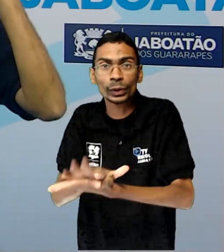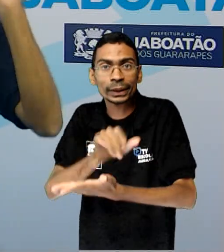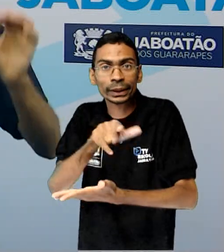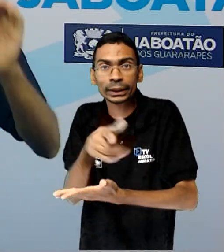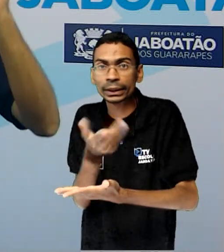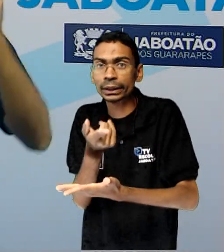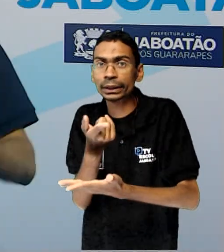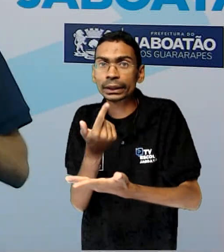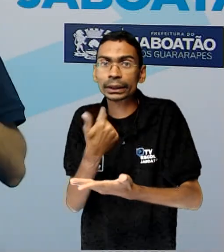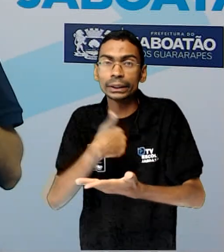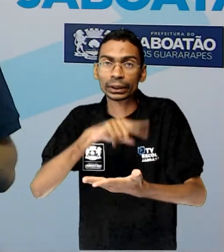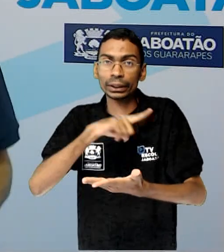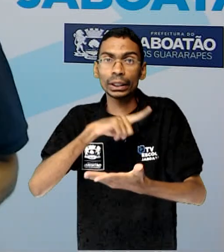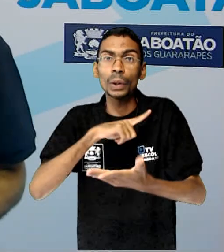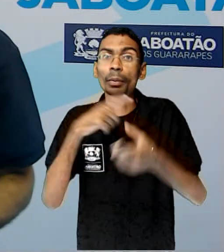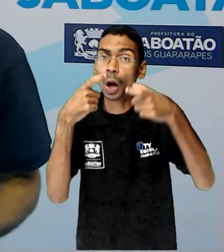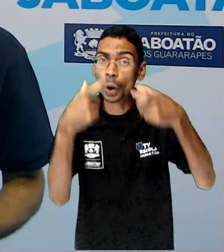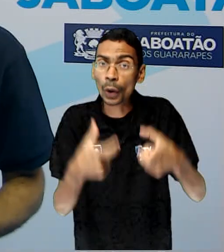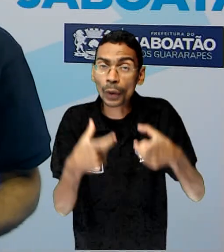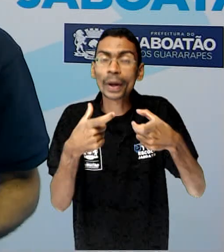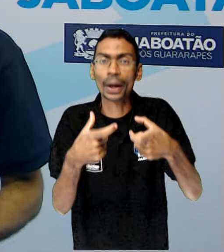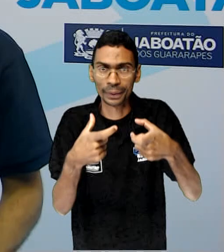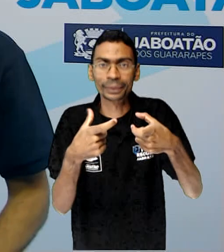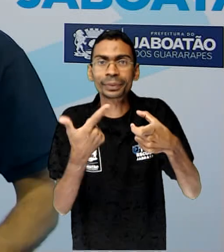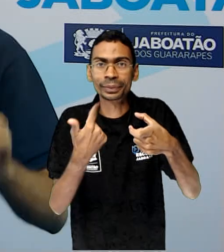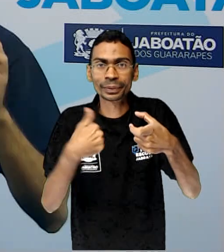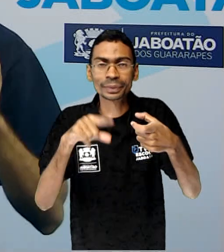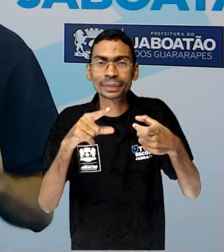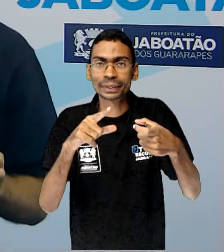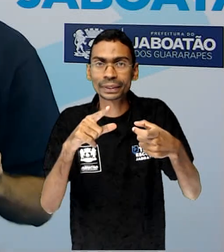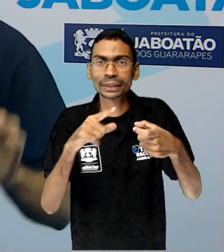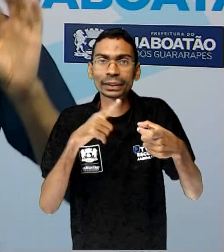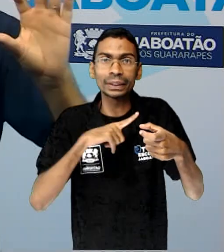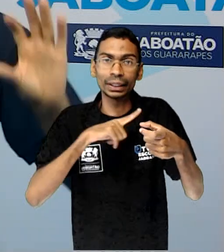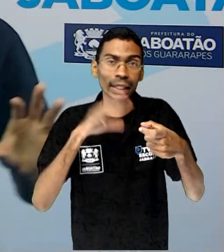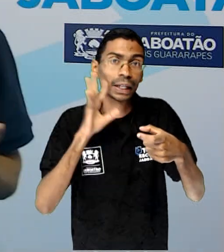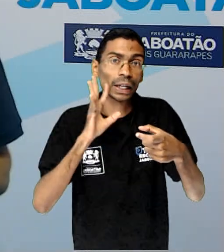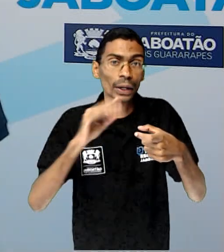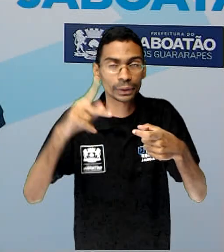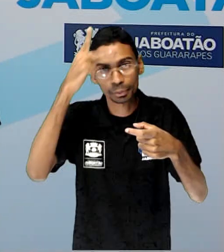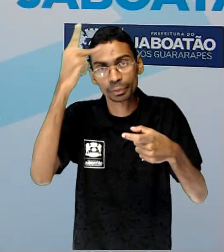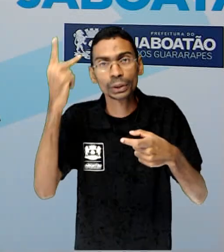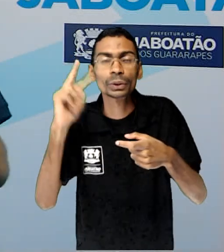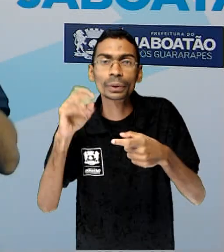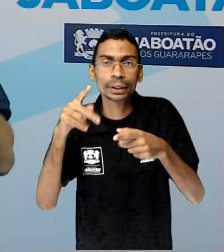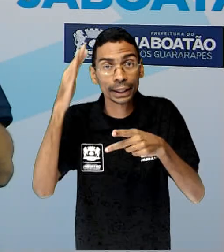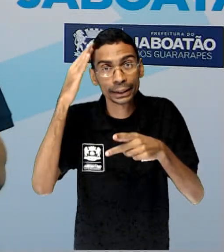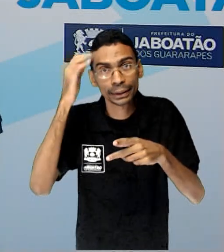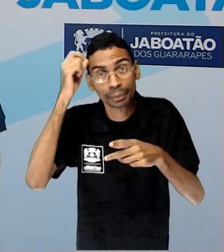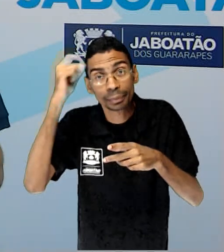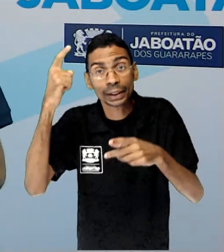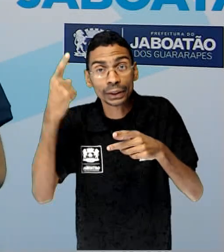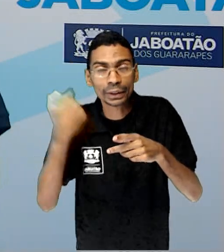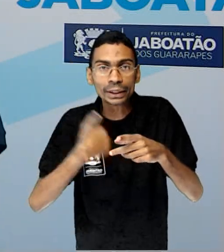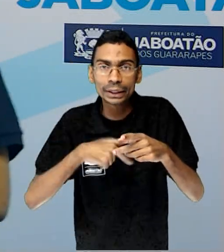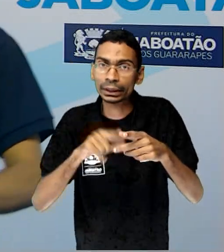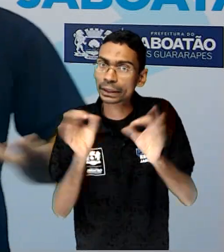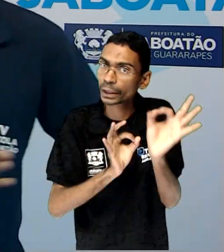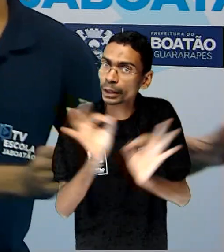Eu tenho que arrumar um lugar, um lugar legal para esse gado ficar. E tem que ser um lugar